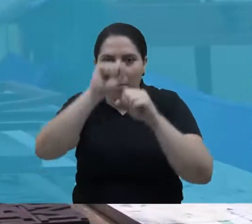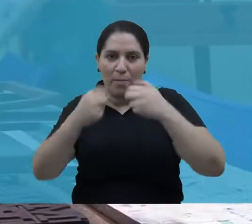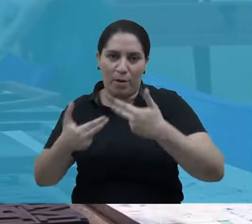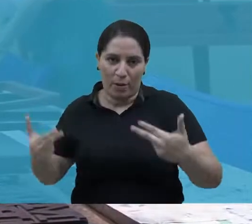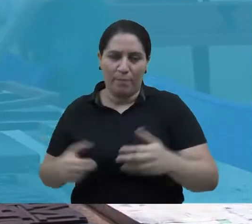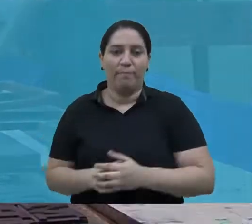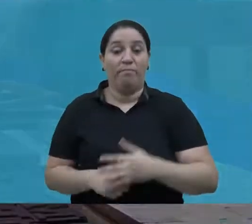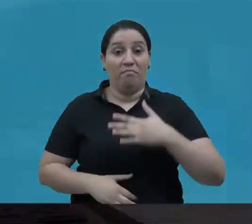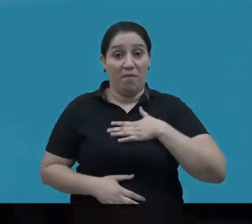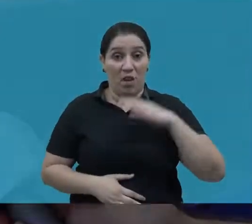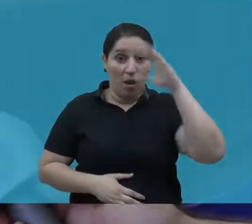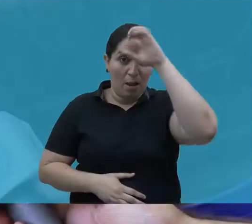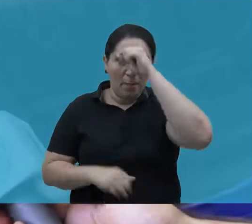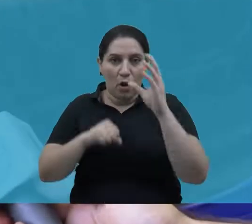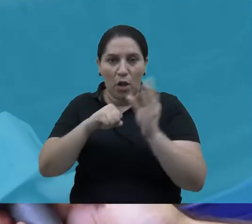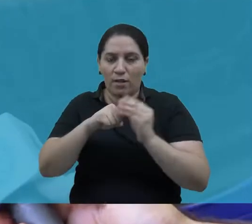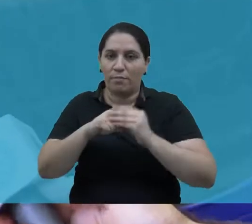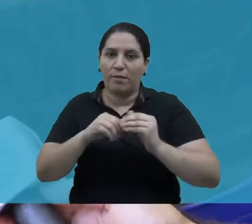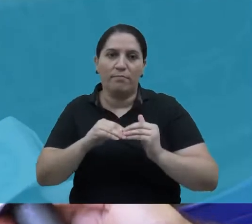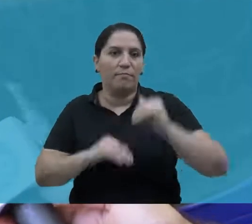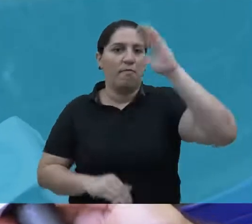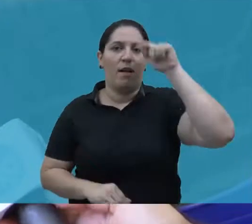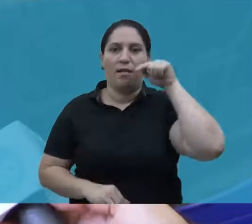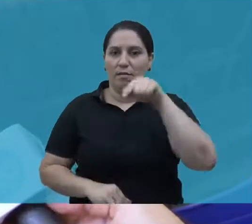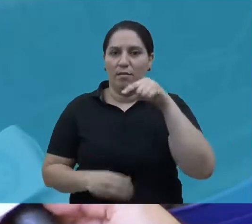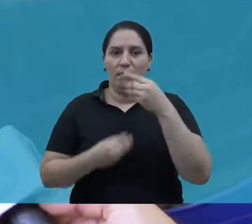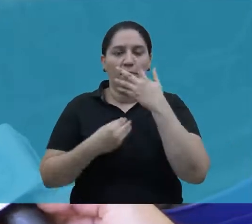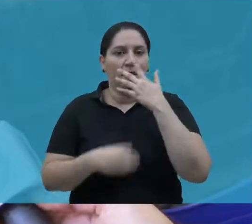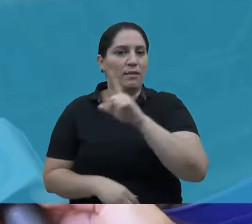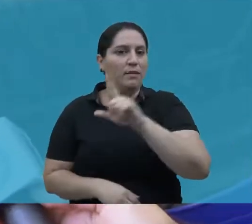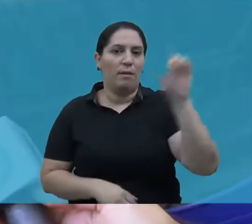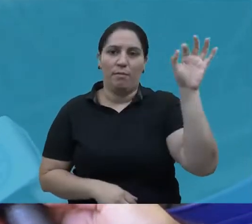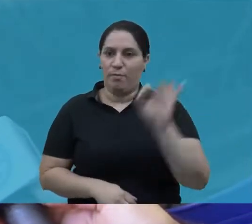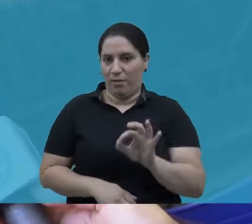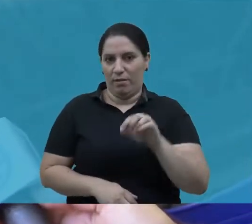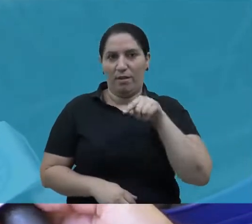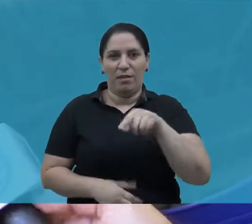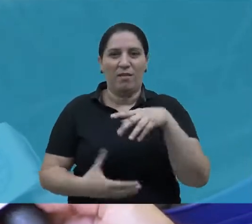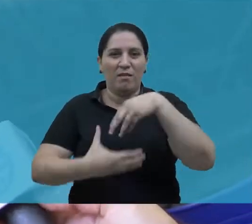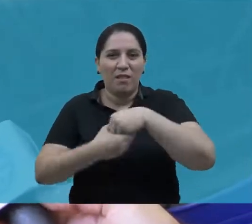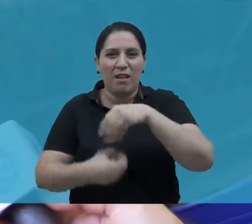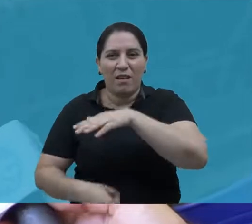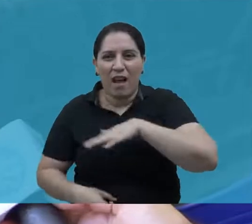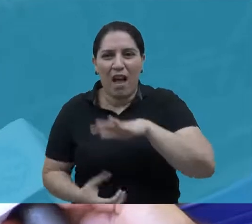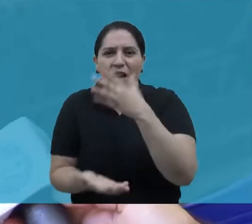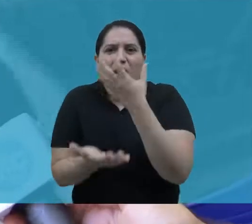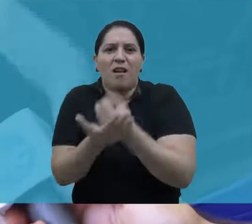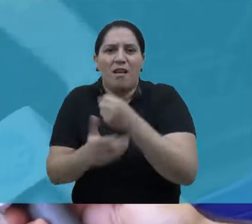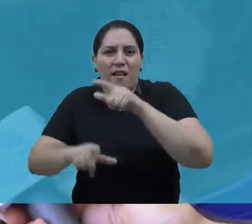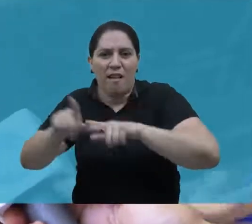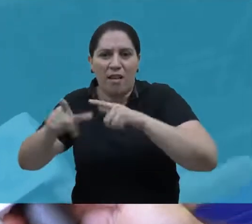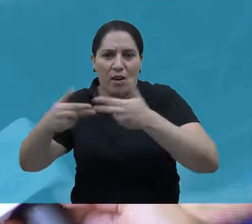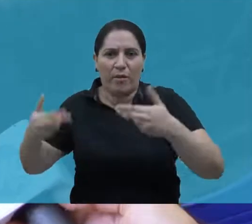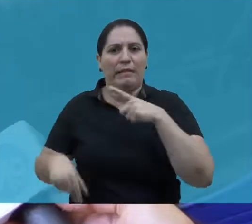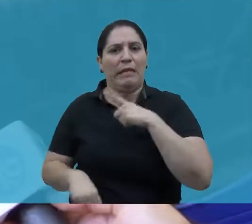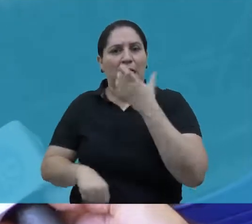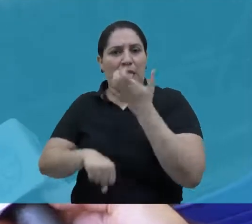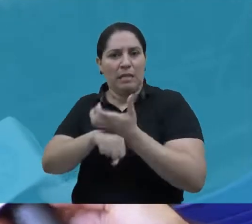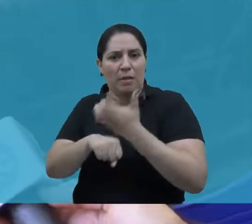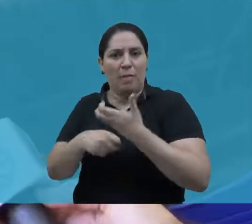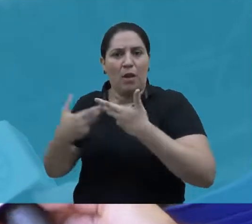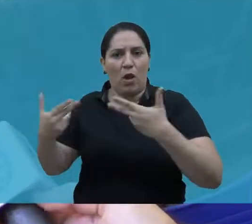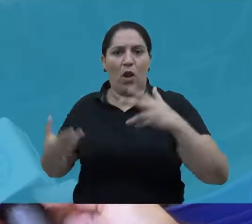universidade da estudante. Eu acredito que o meu conhecimento de tipografia evoluiu 100% devido tanto às